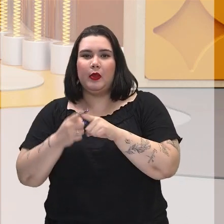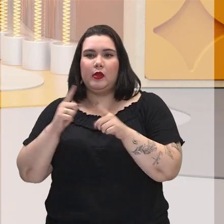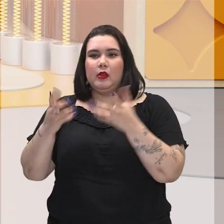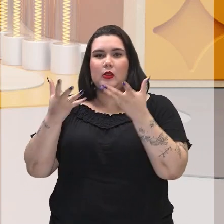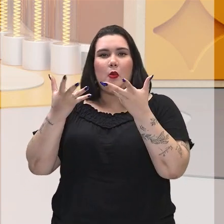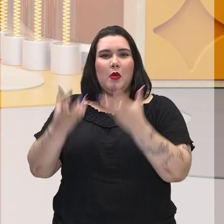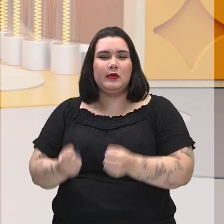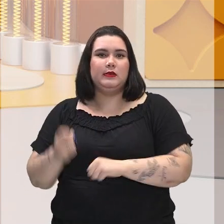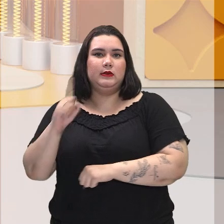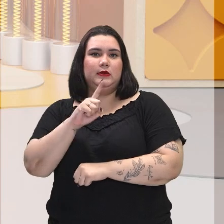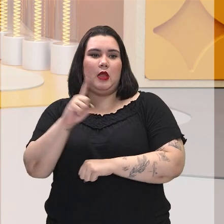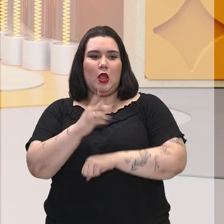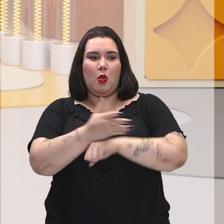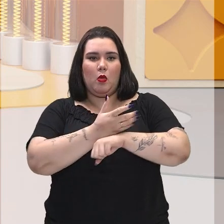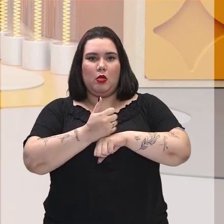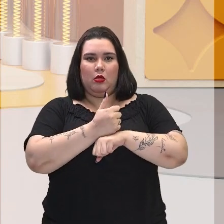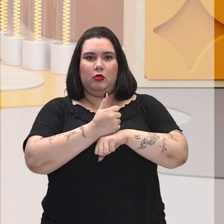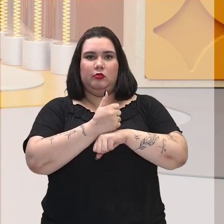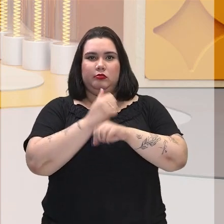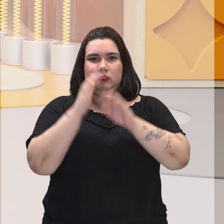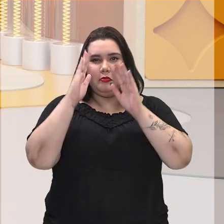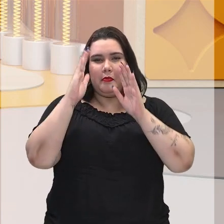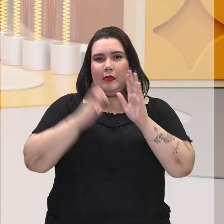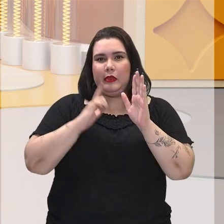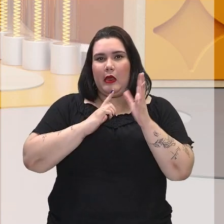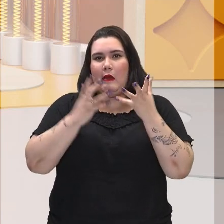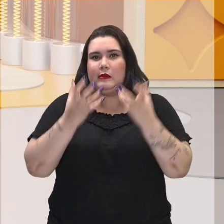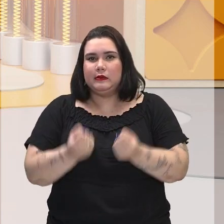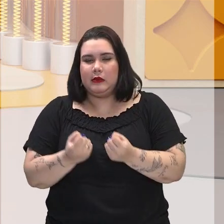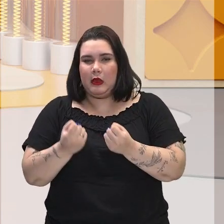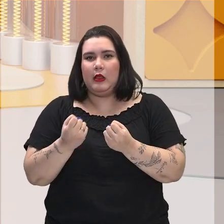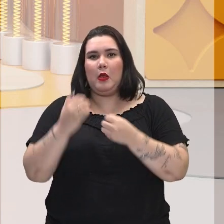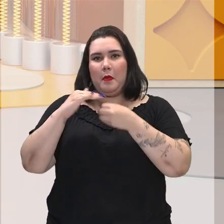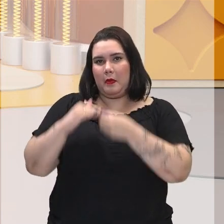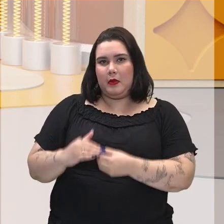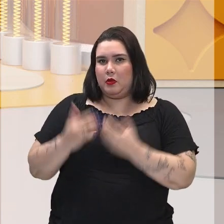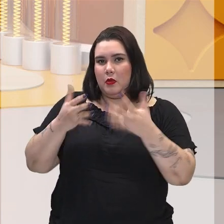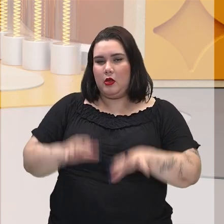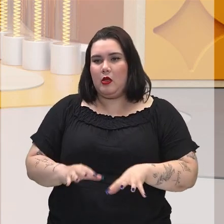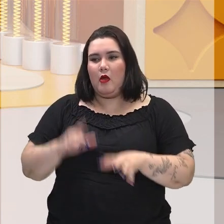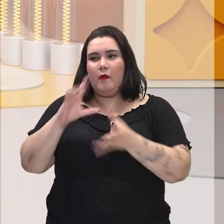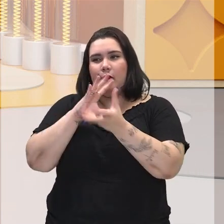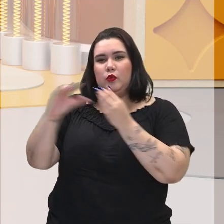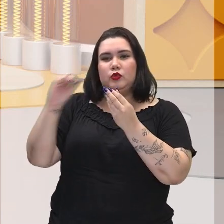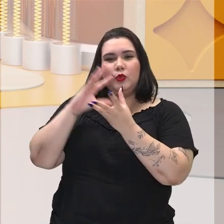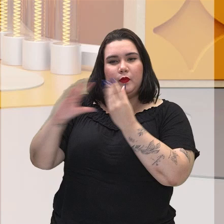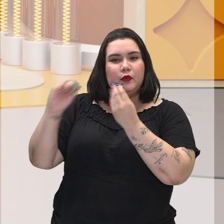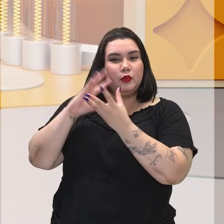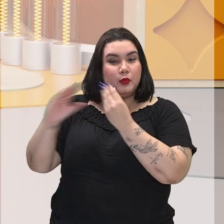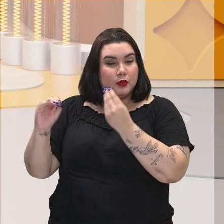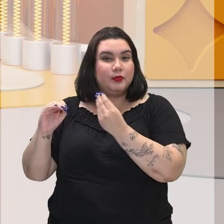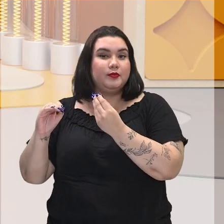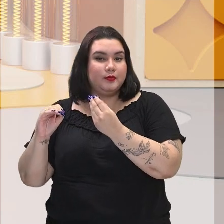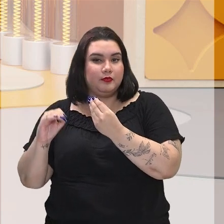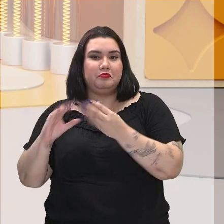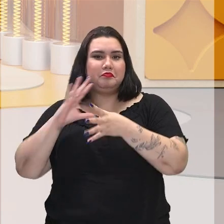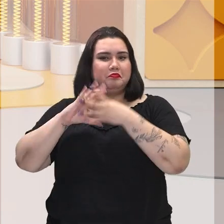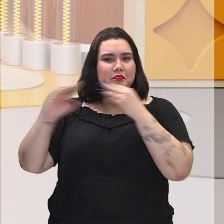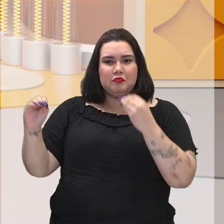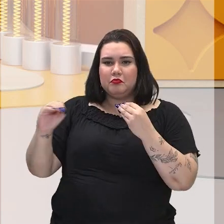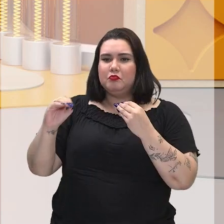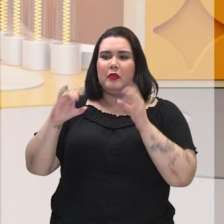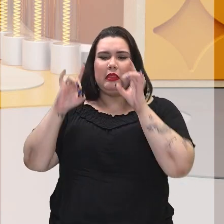à dominação do colonizador e fugiam. Empreendiam formas de resistência a essa escravização e fugiam mesmo,